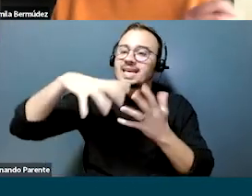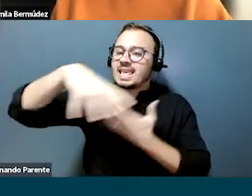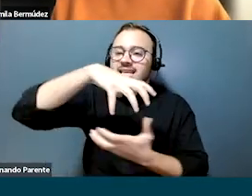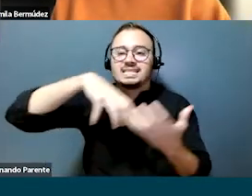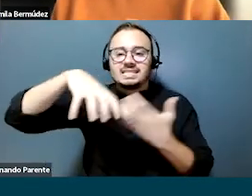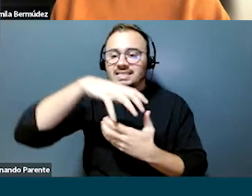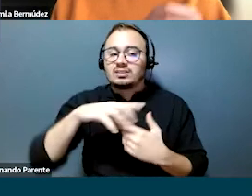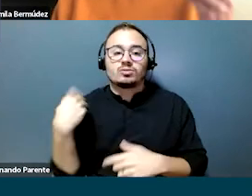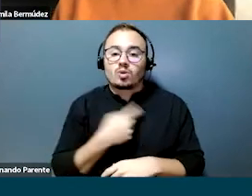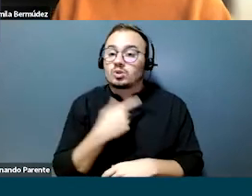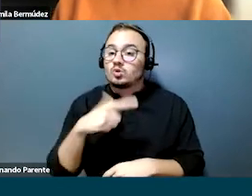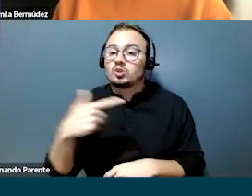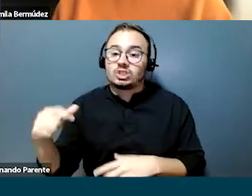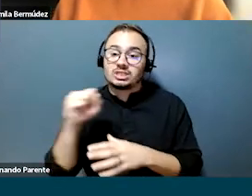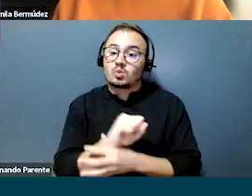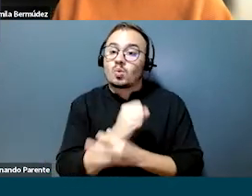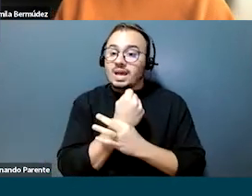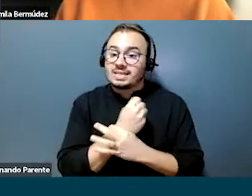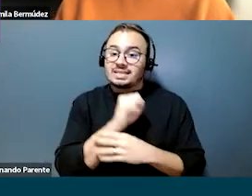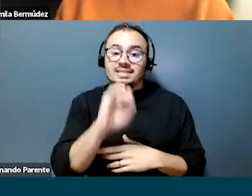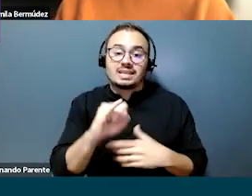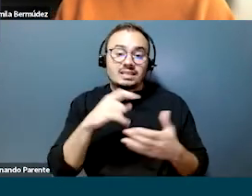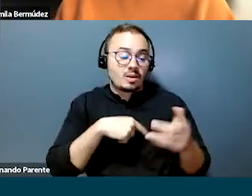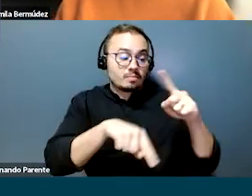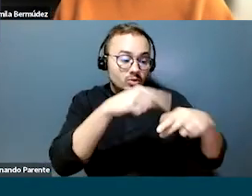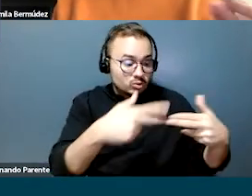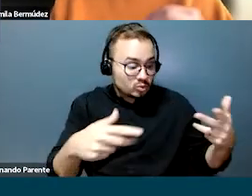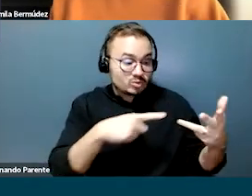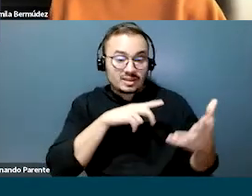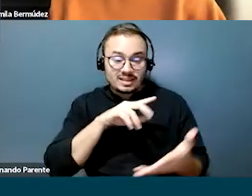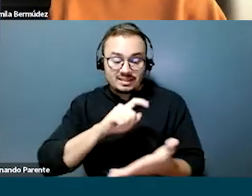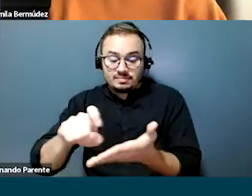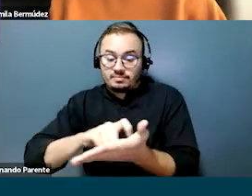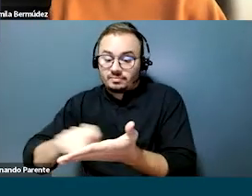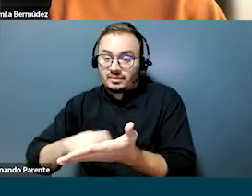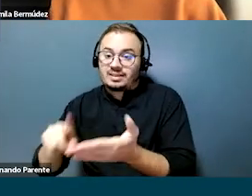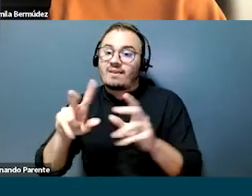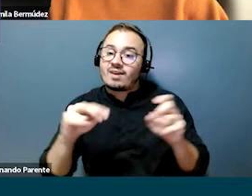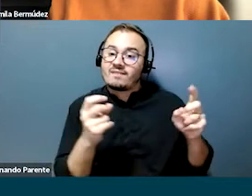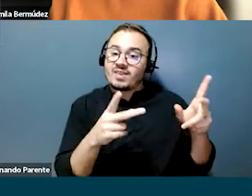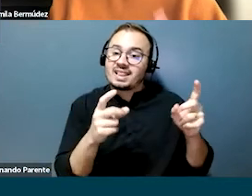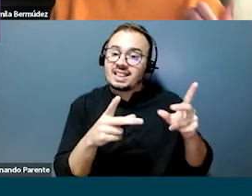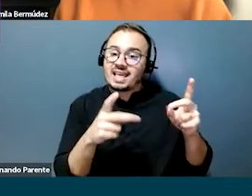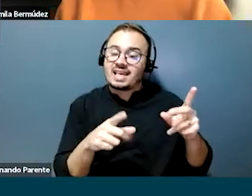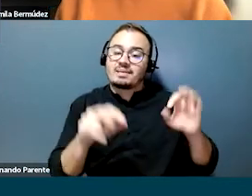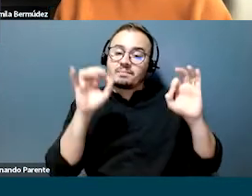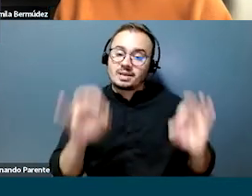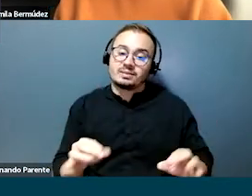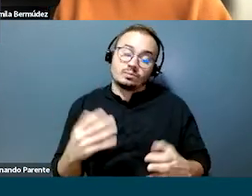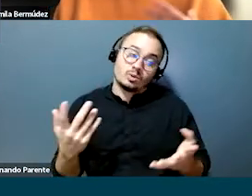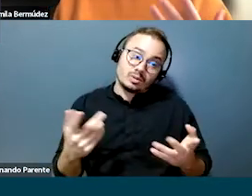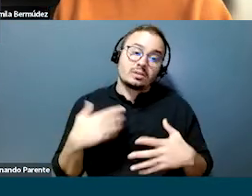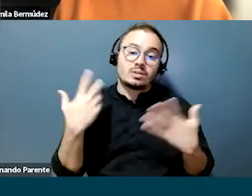de que os produtos que estariam descritos na revista física seriam que as consultoras iriam vender com um mês de